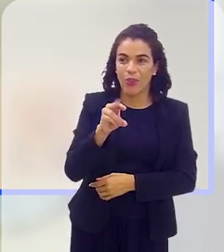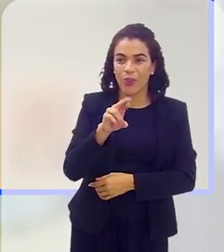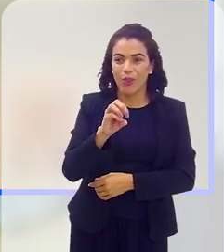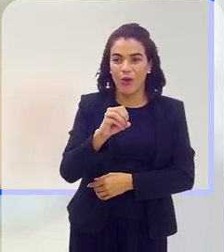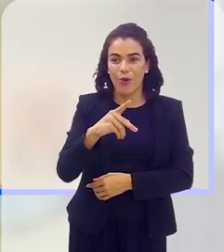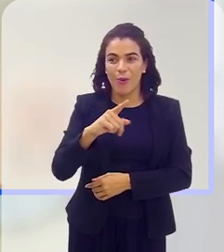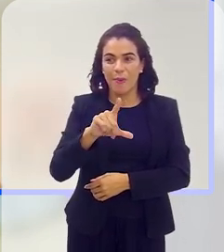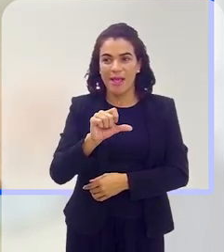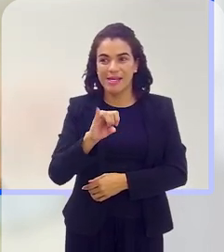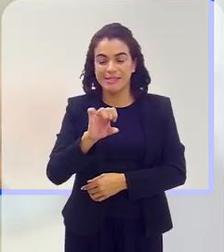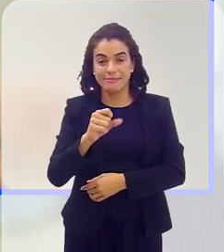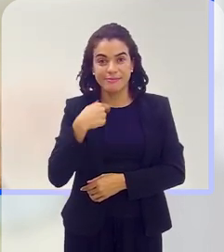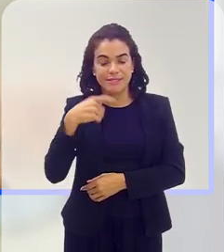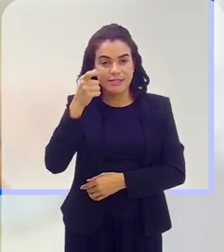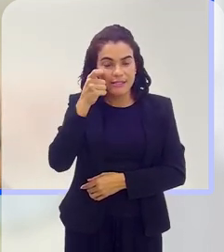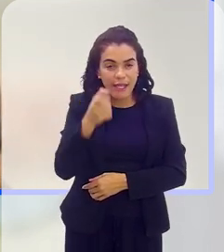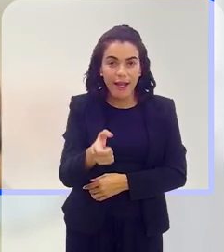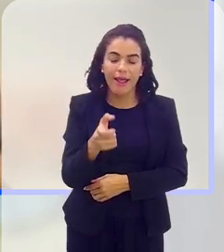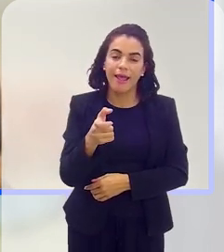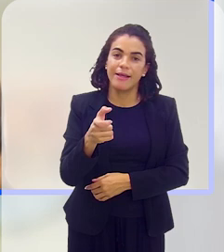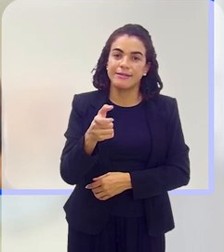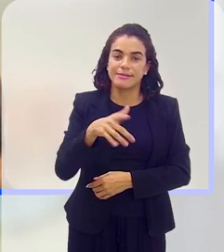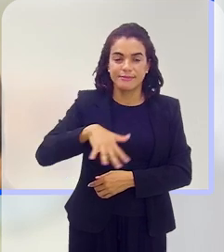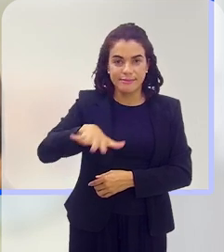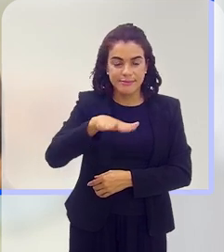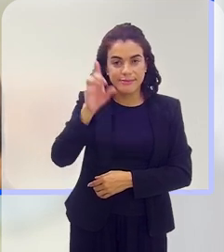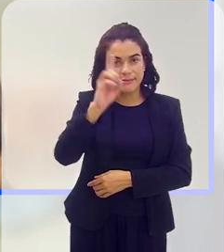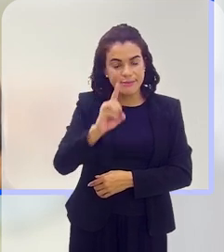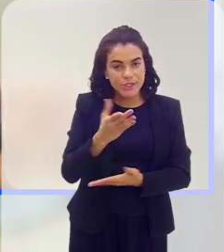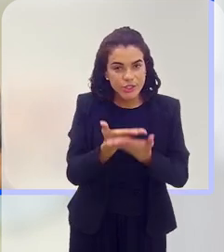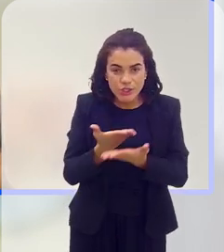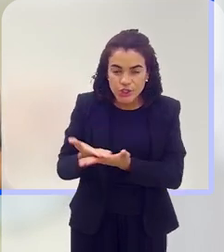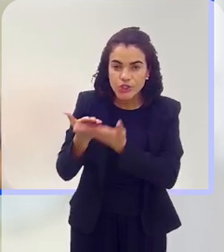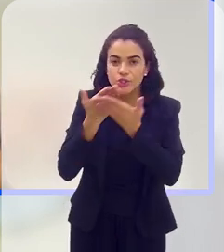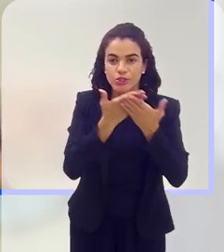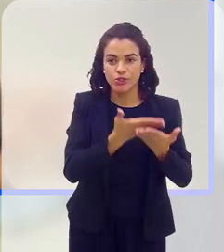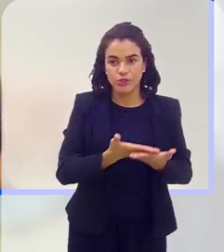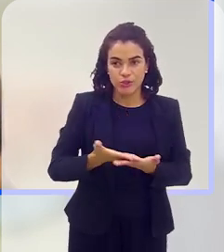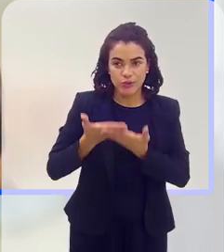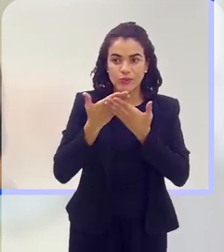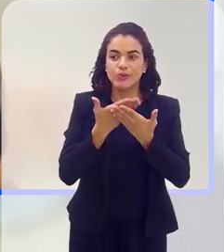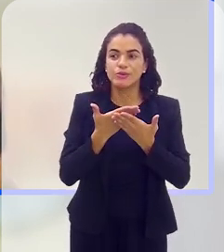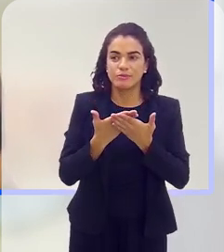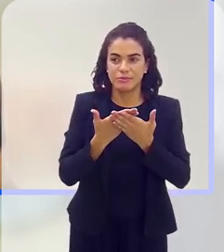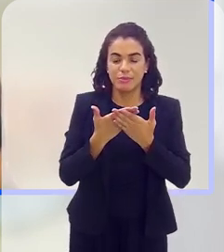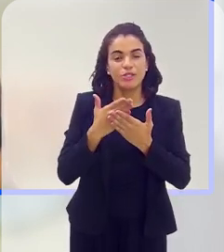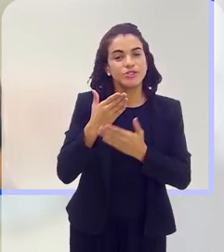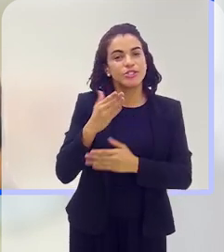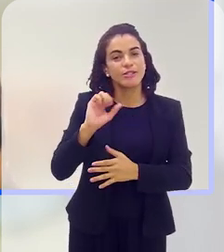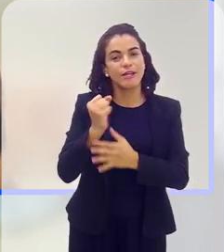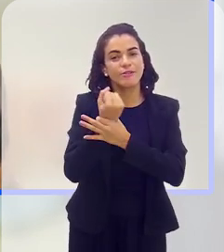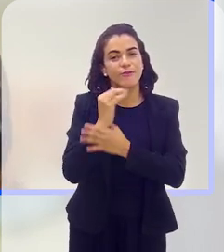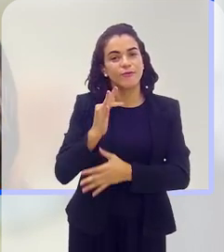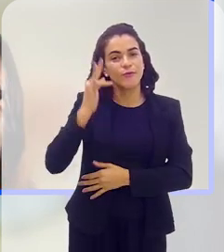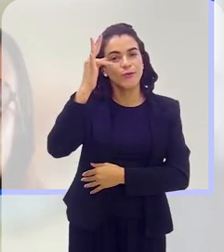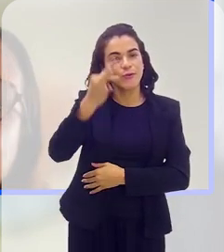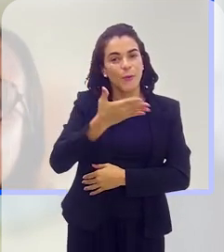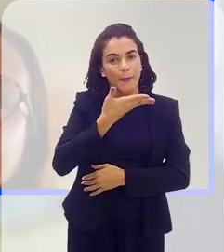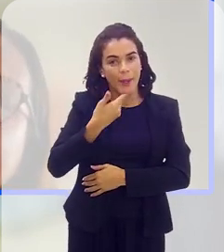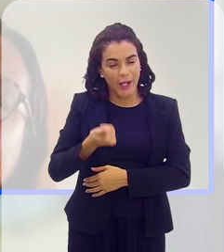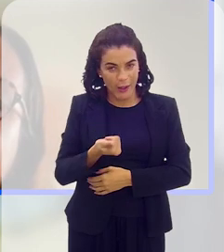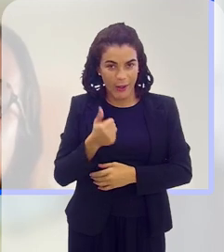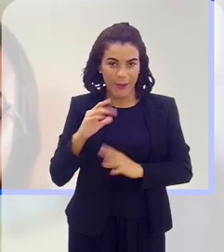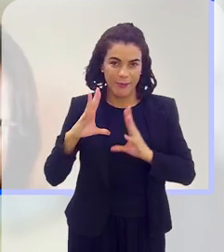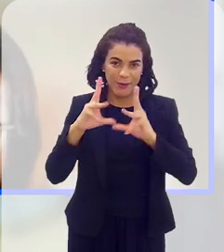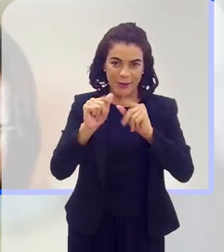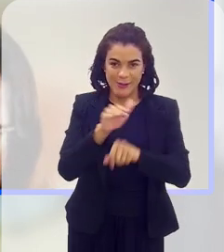profissionais também da saúde que se interesse pela condição, estudem para a gente conseguir ter, fazer um futuro melhor, dar uma qualidade de vida